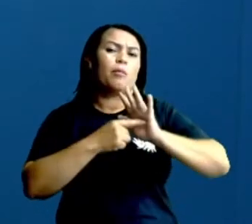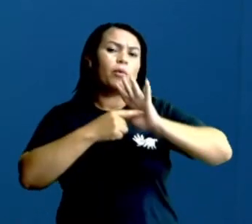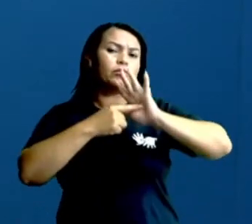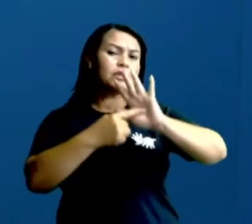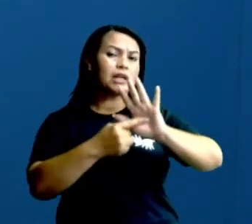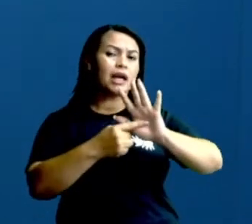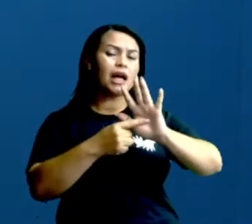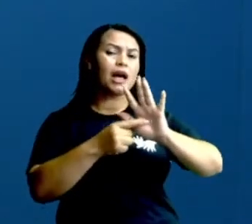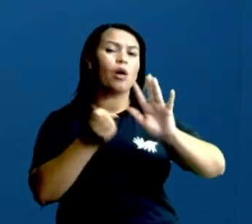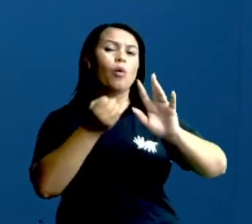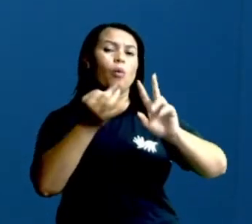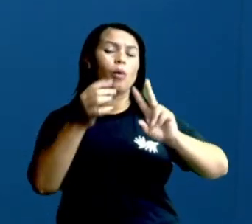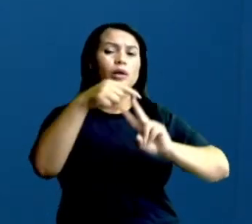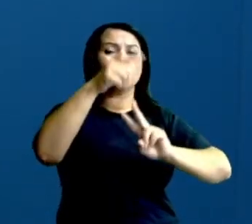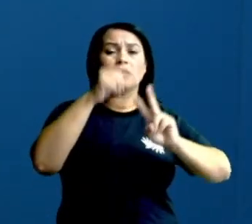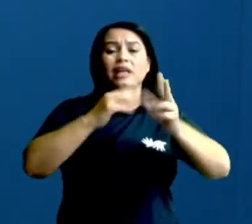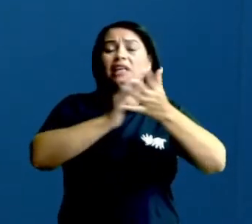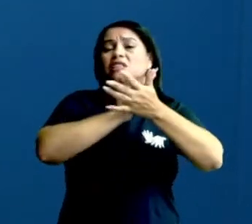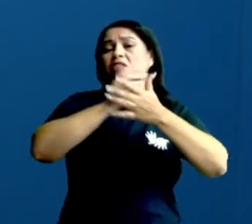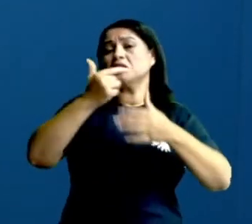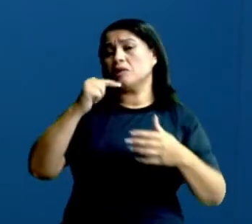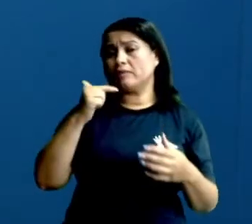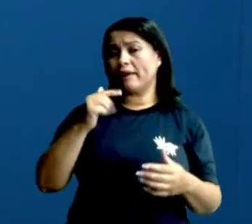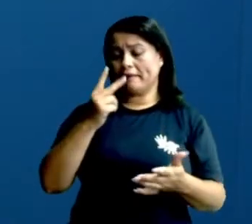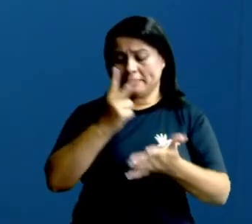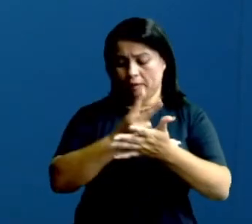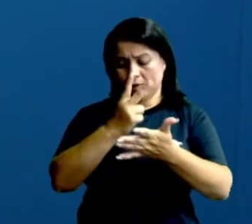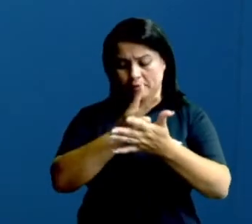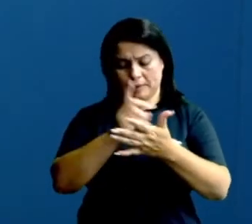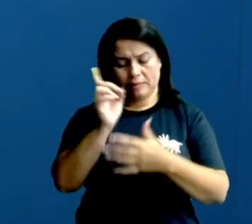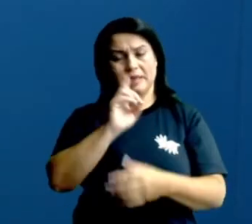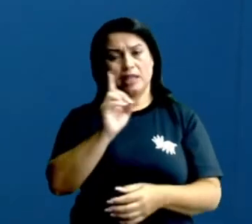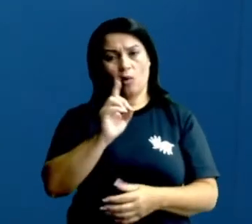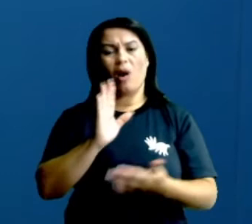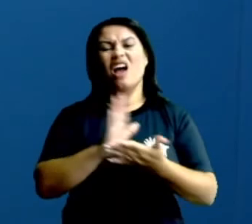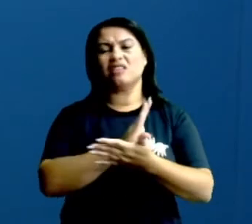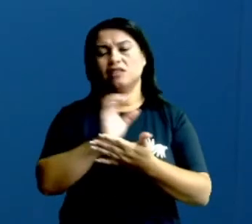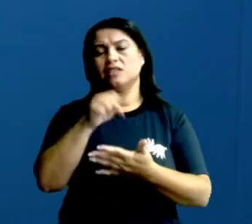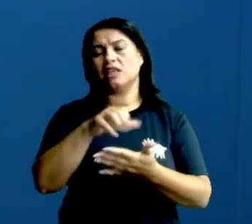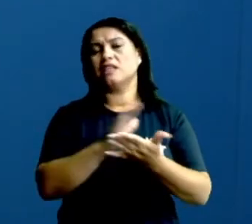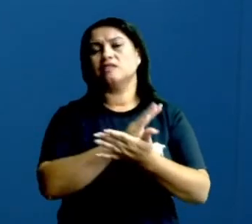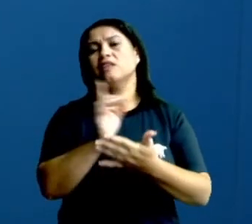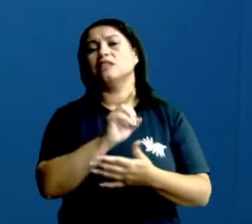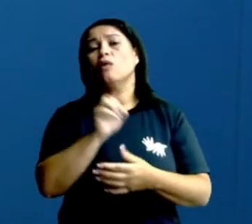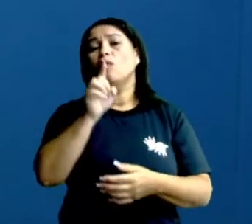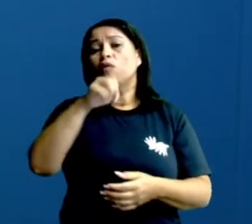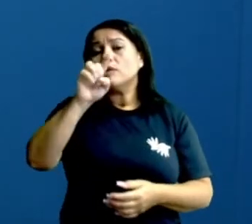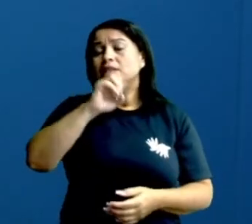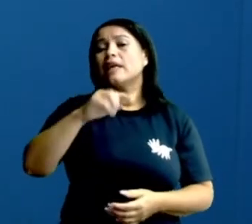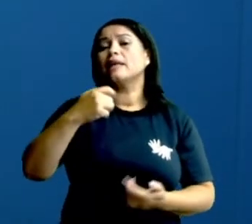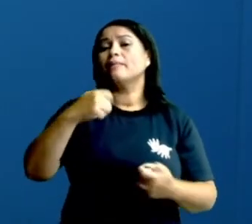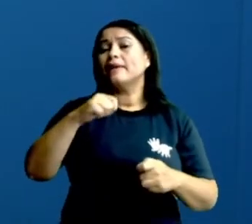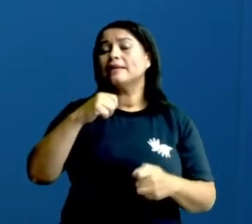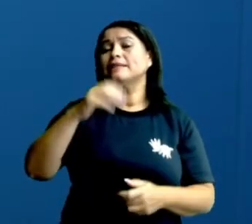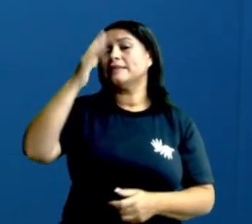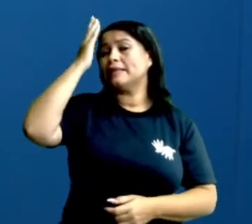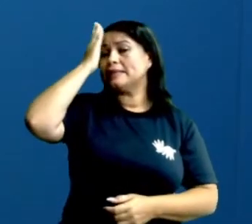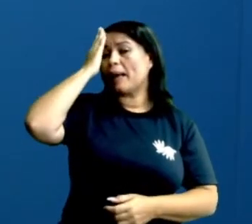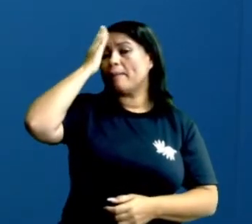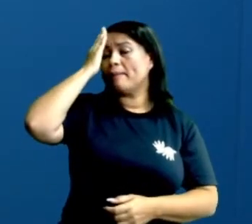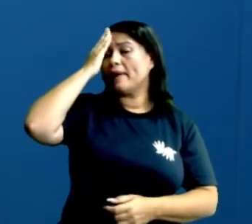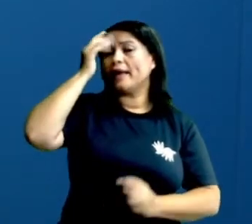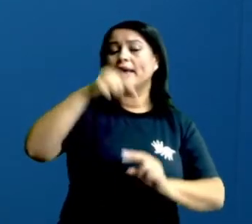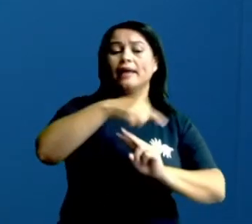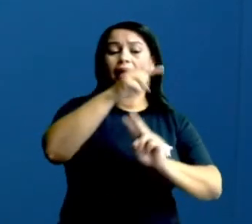outras vezes não. Tá certo? Nem toda vez ele vai estar mostrando o valor de pi. Você já tem que saber